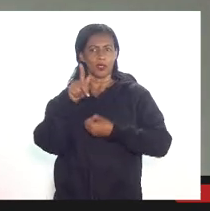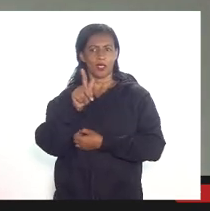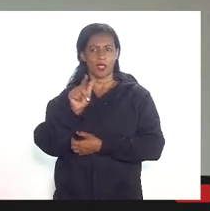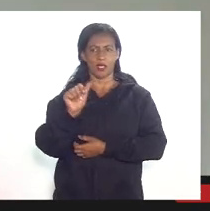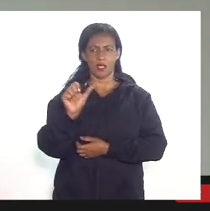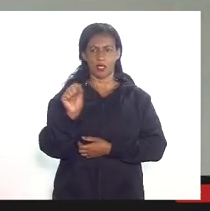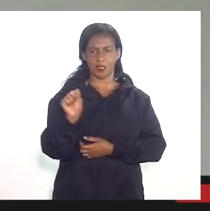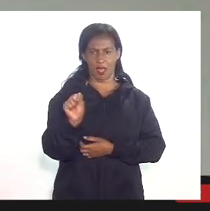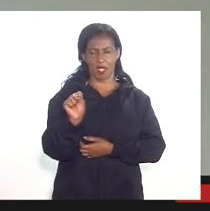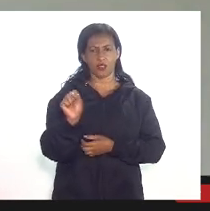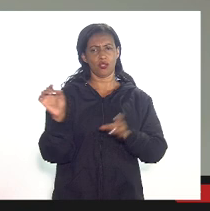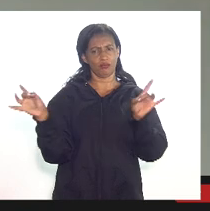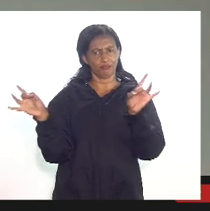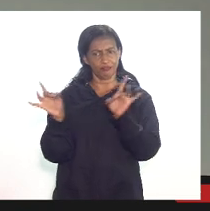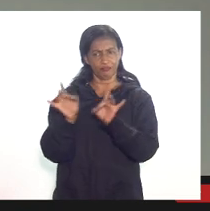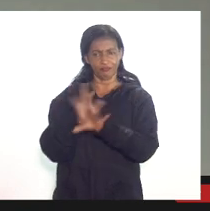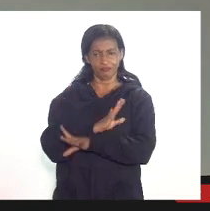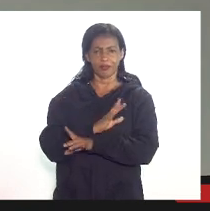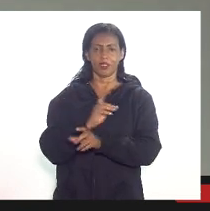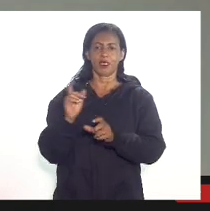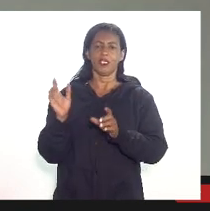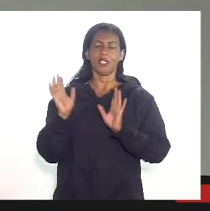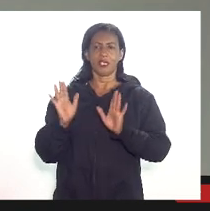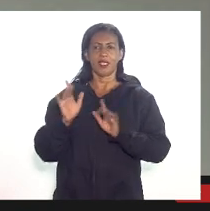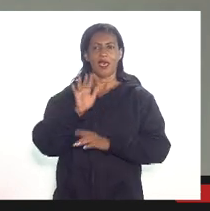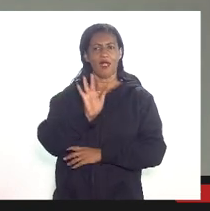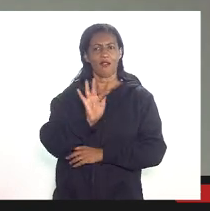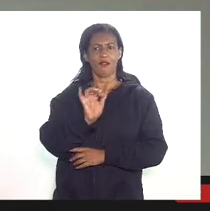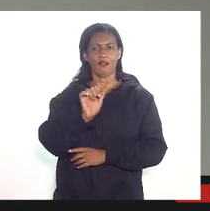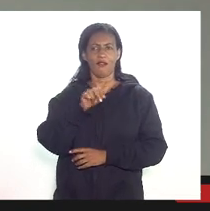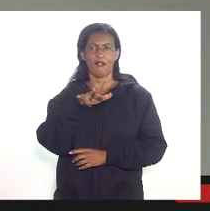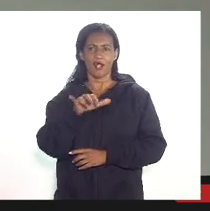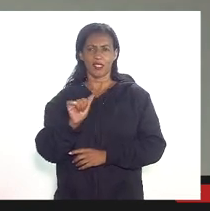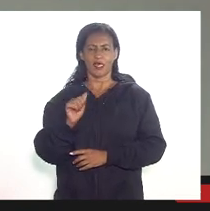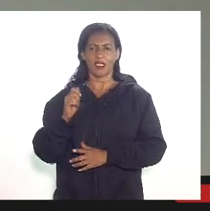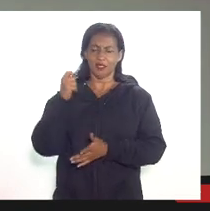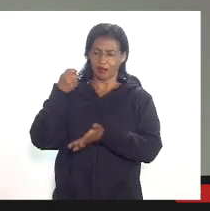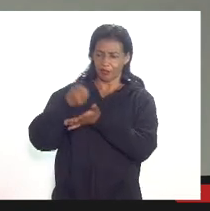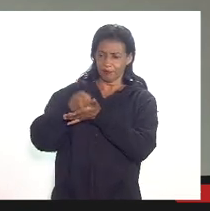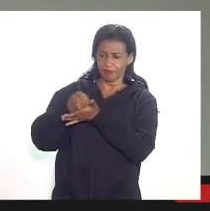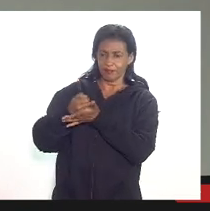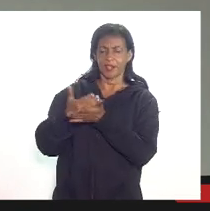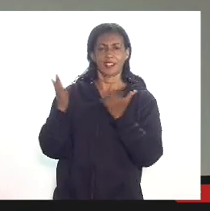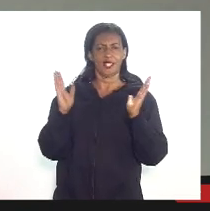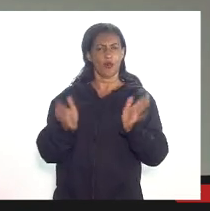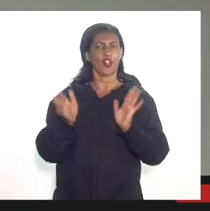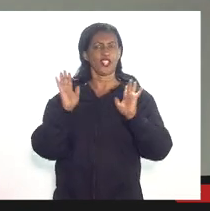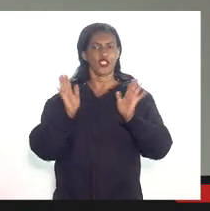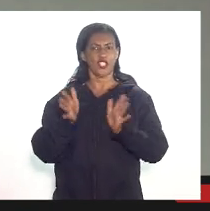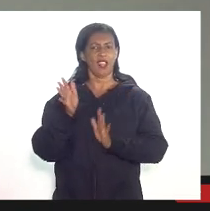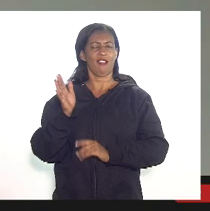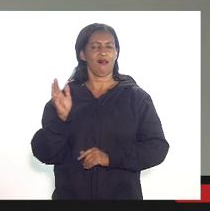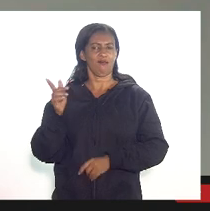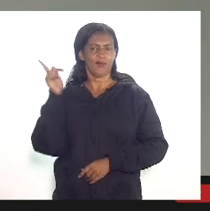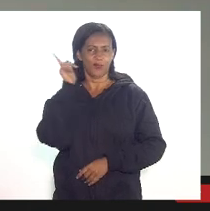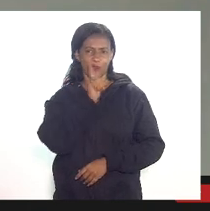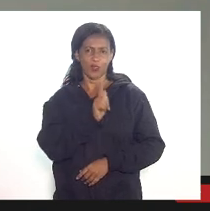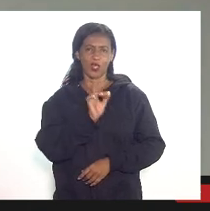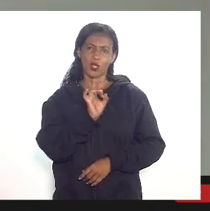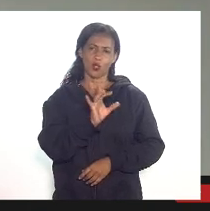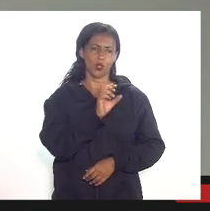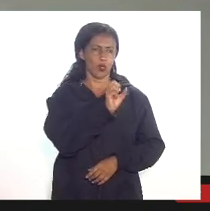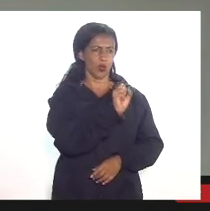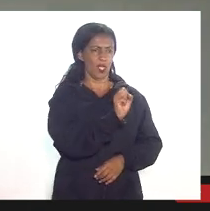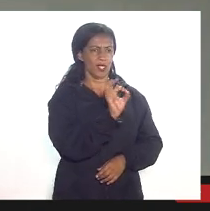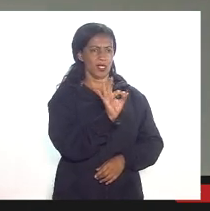algumas ações que a Fazenda estava demandando e agora é possível depois dessas decisões judiciais, não só da STF,